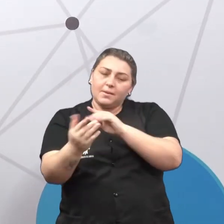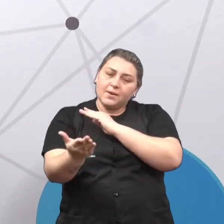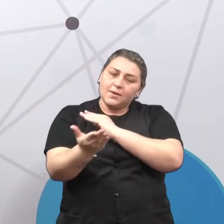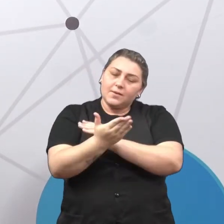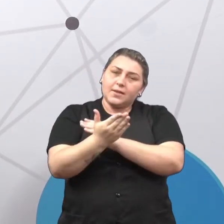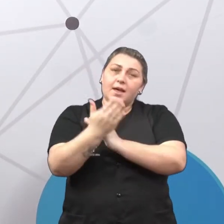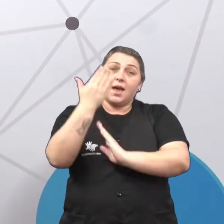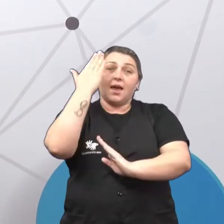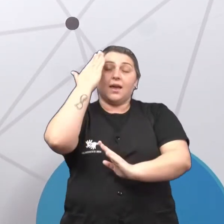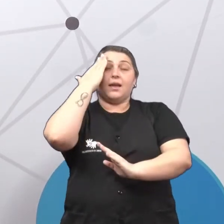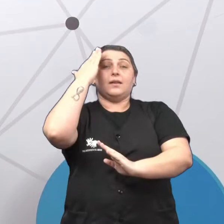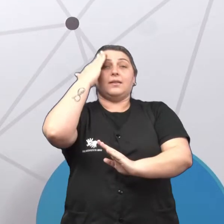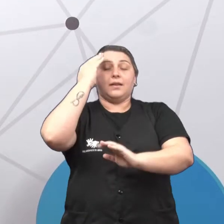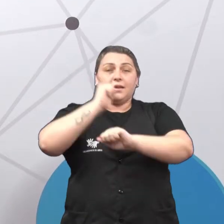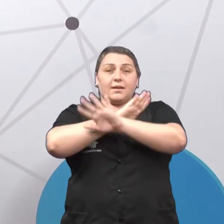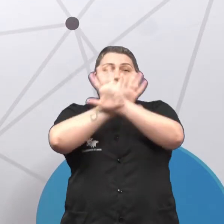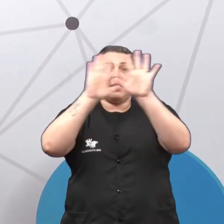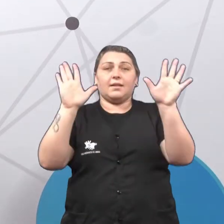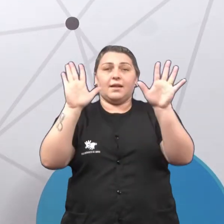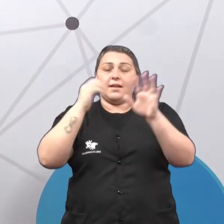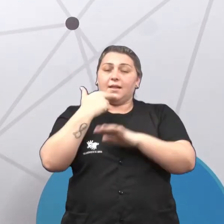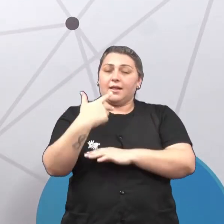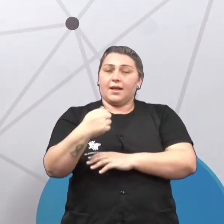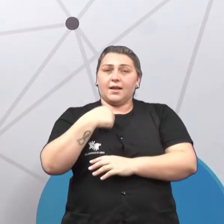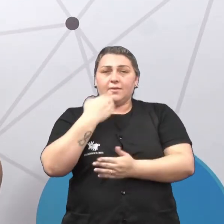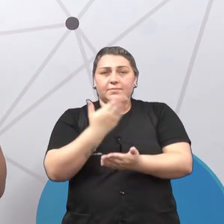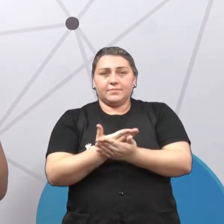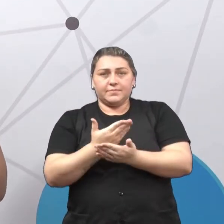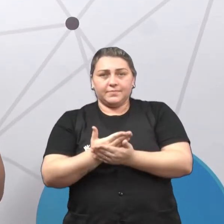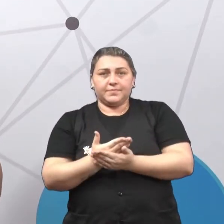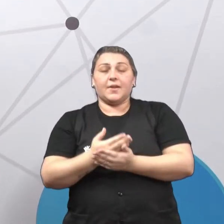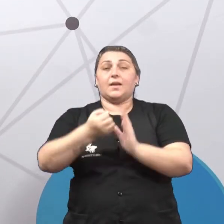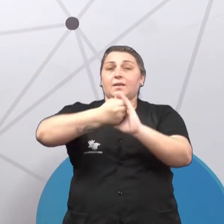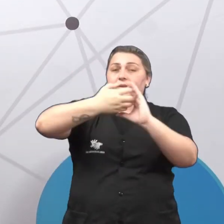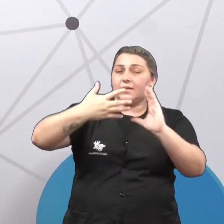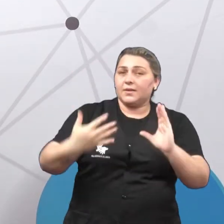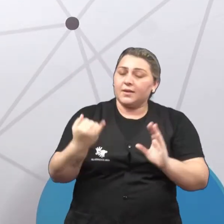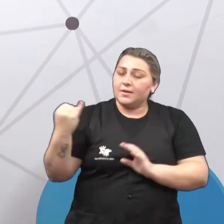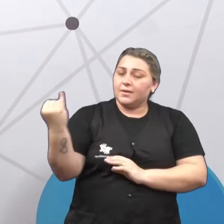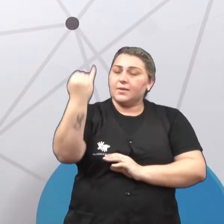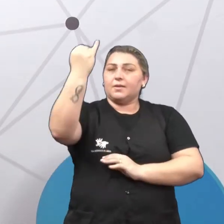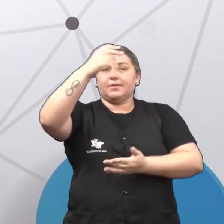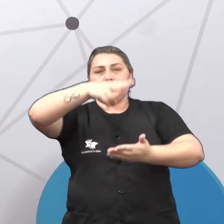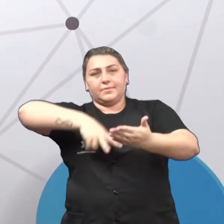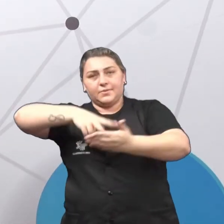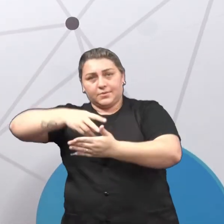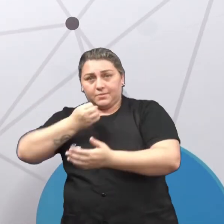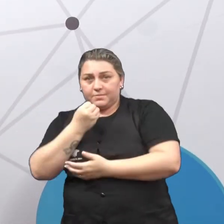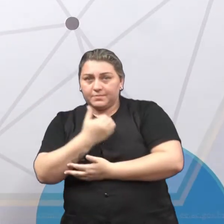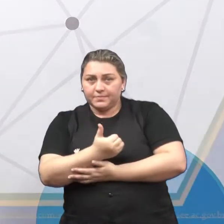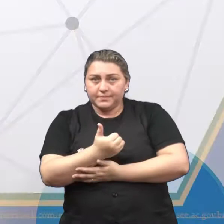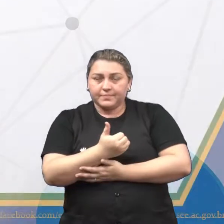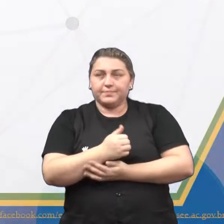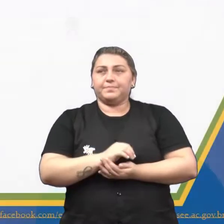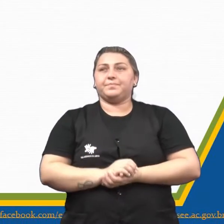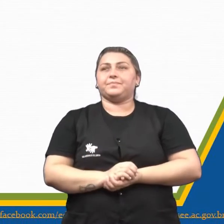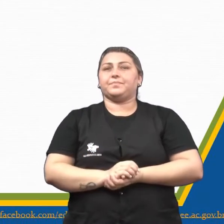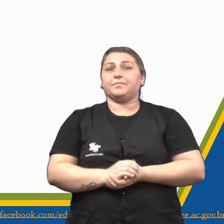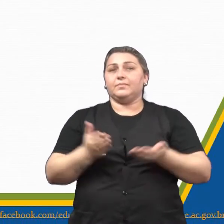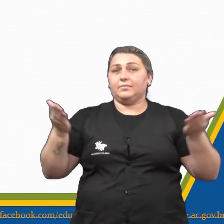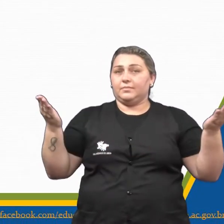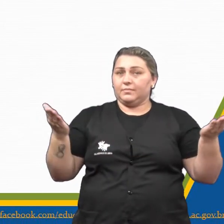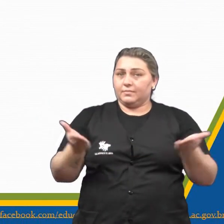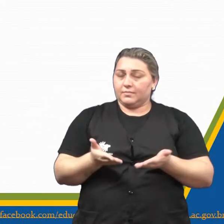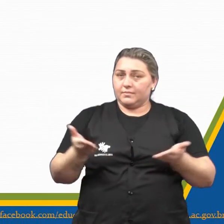interpretar na língua-alvo que eu estou estudando. Então, ó, essa é uma das características da importância da leitura, tá bom? Então,